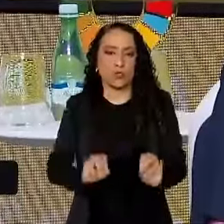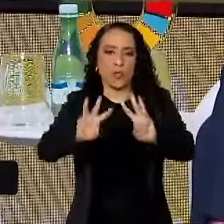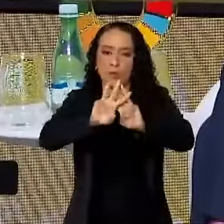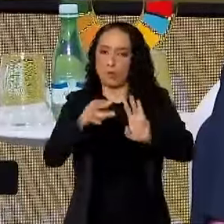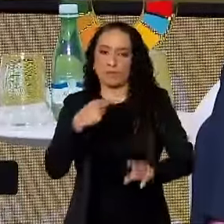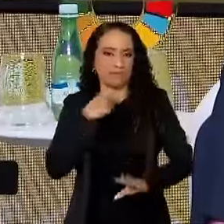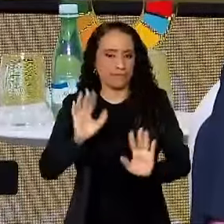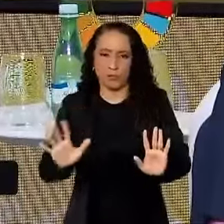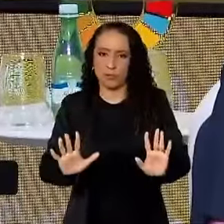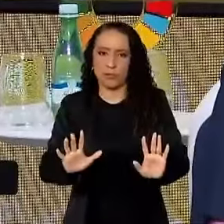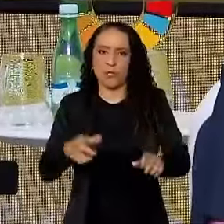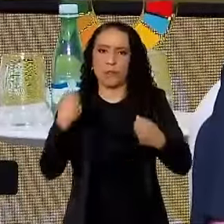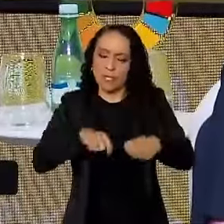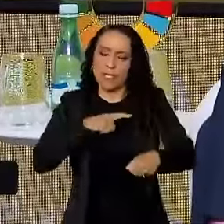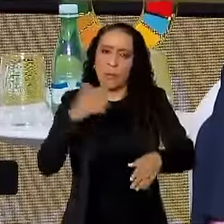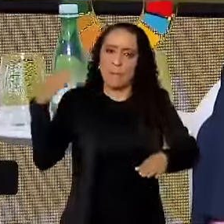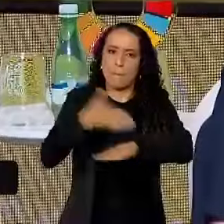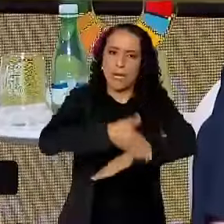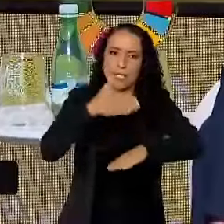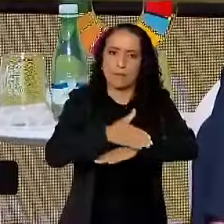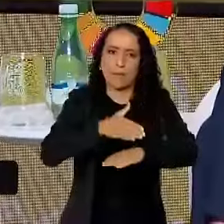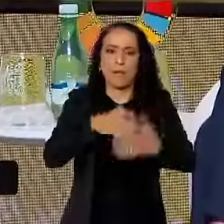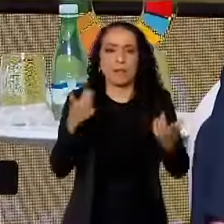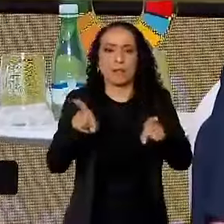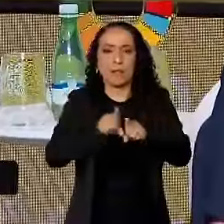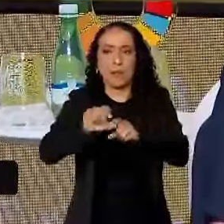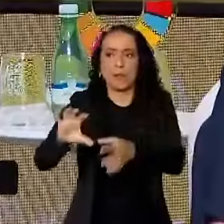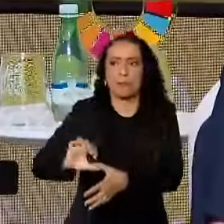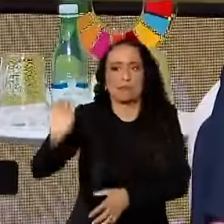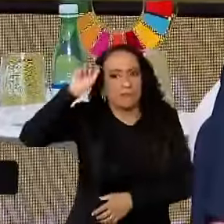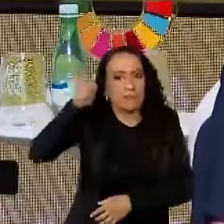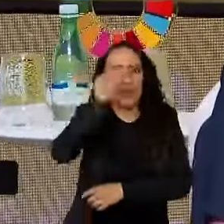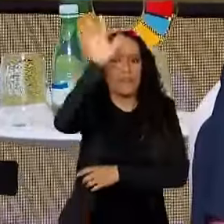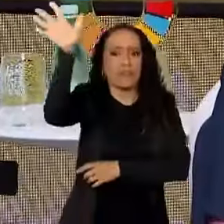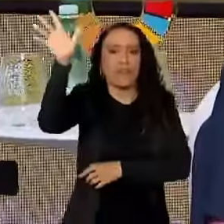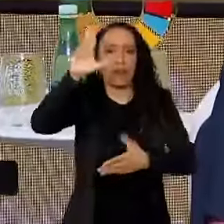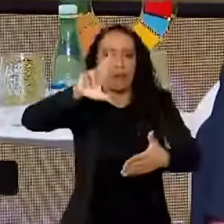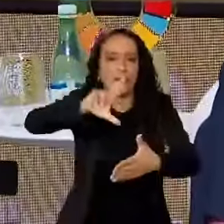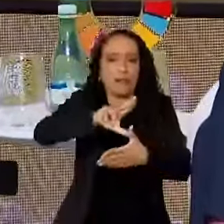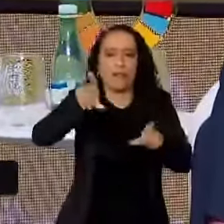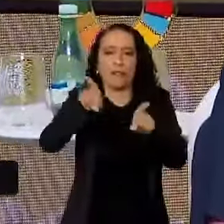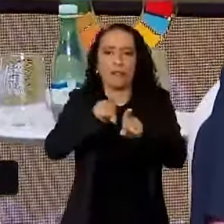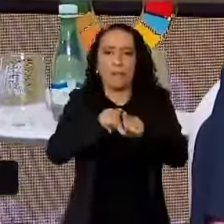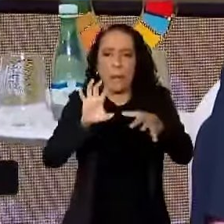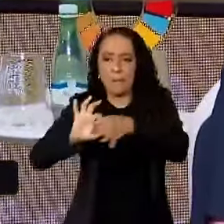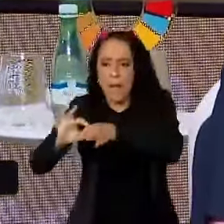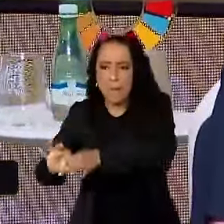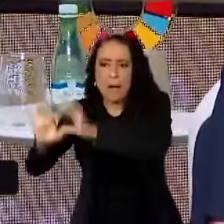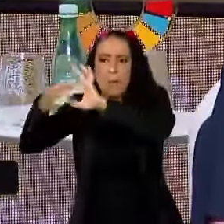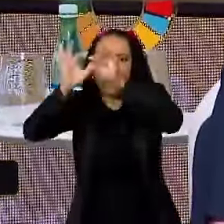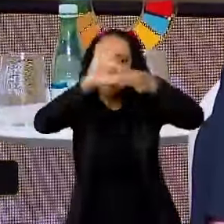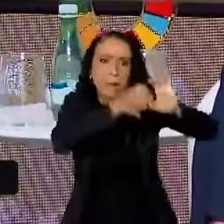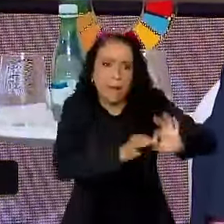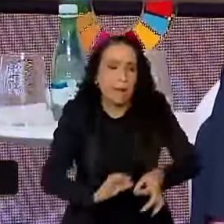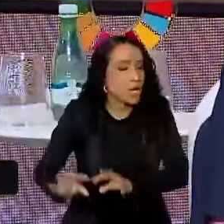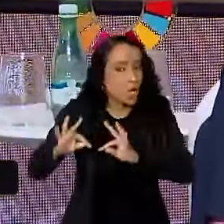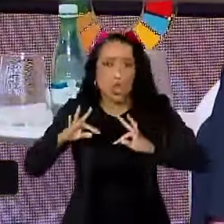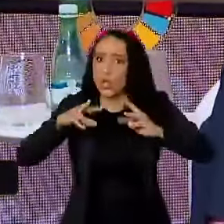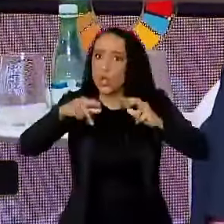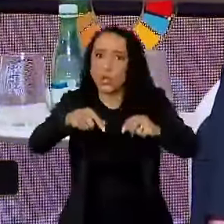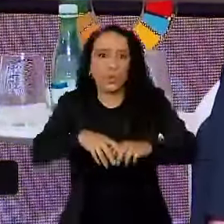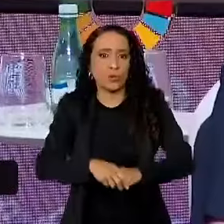pode. Tem que ter participação do continente africano, do continente latino-americano, do continente asiático. Sabe,